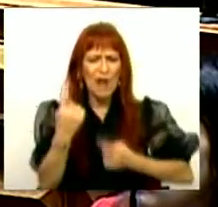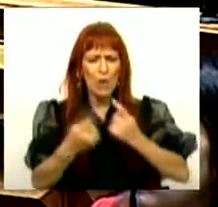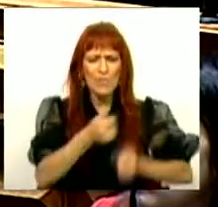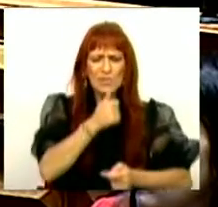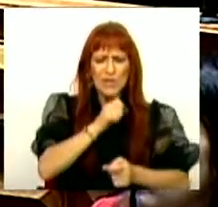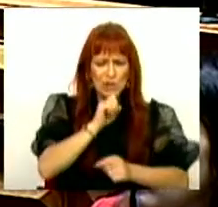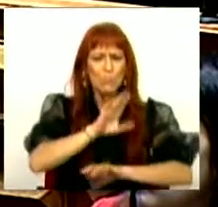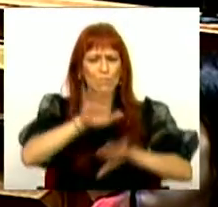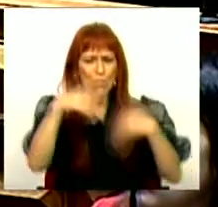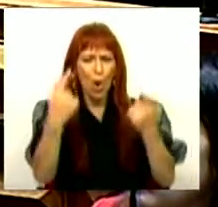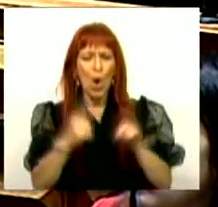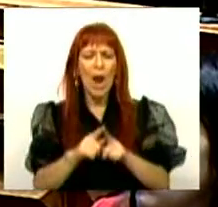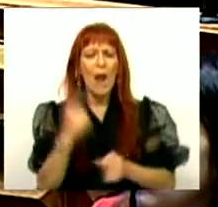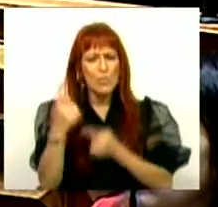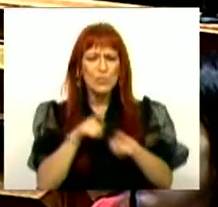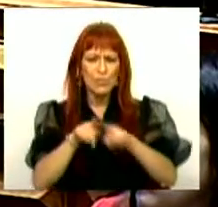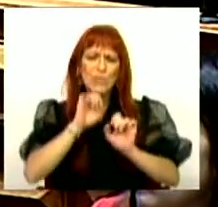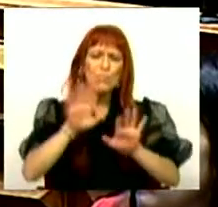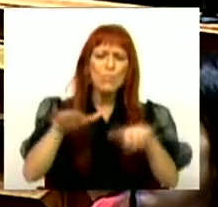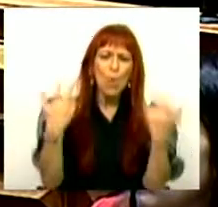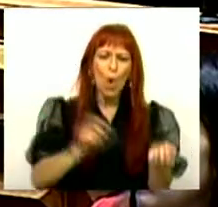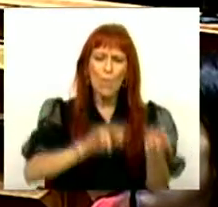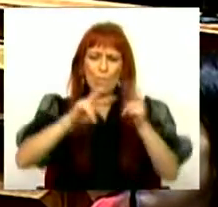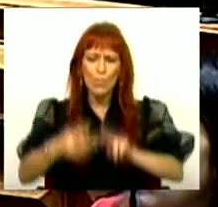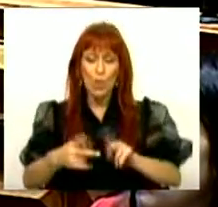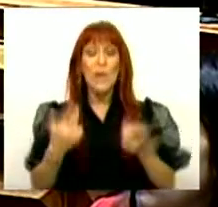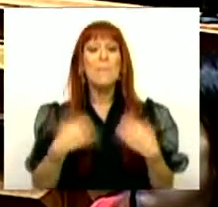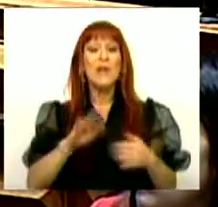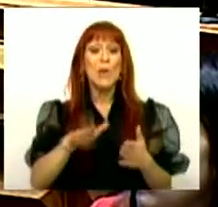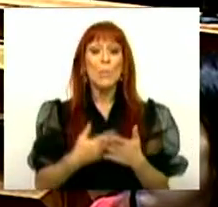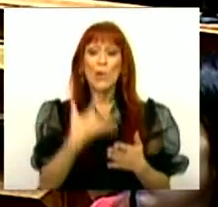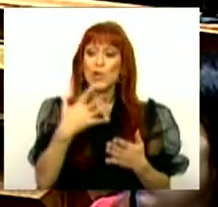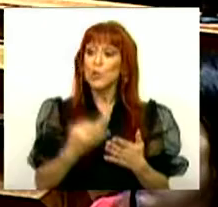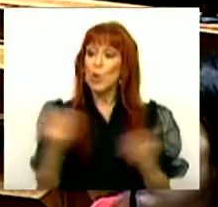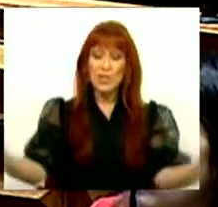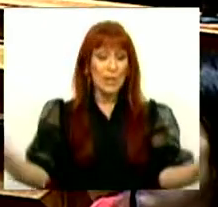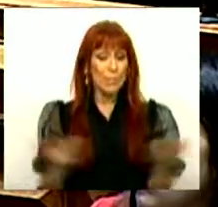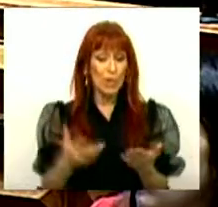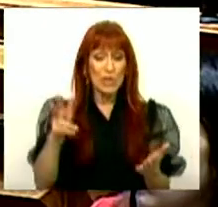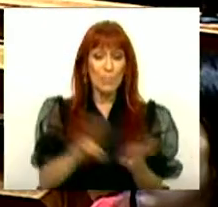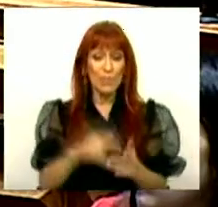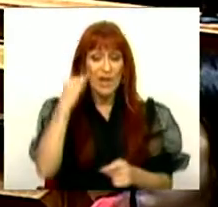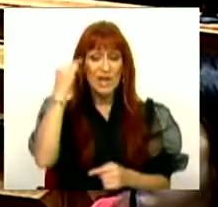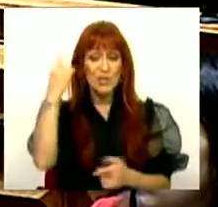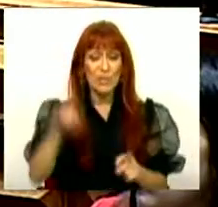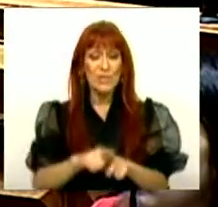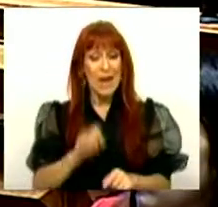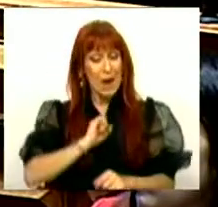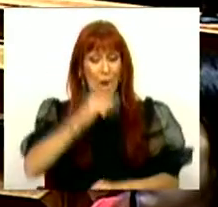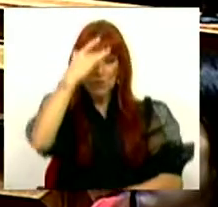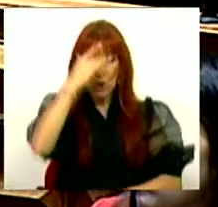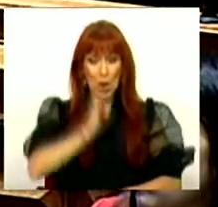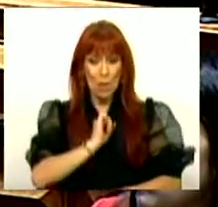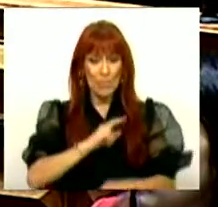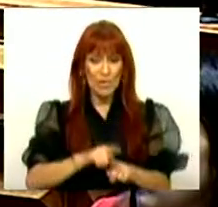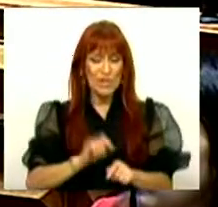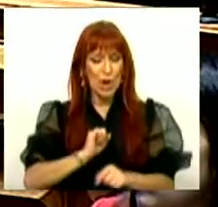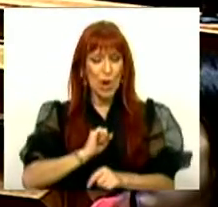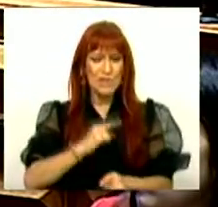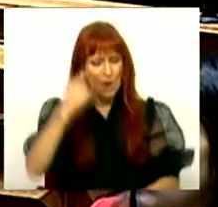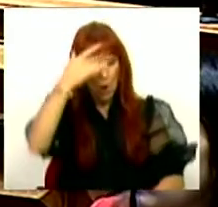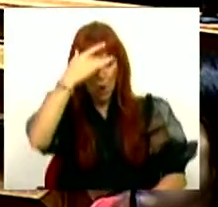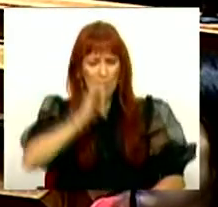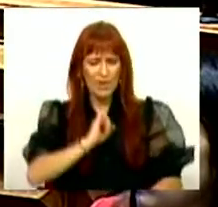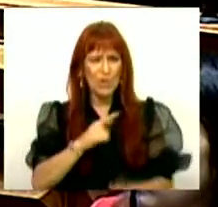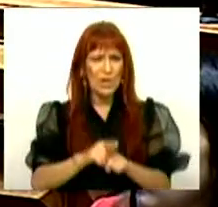medidas e determinadas políticas. Mas todas as propostas que vierem a ser aprovadas na especialidade, na nossa opinião, no nosso entender,